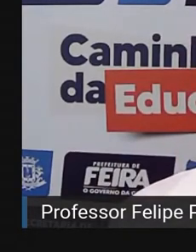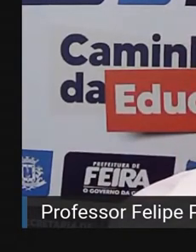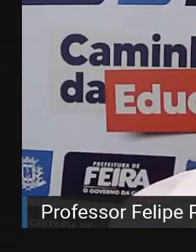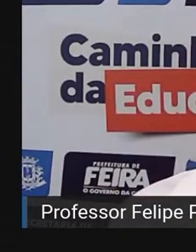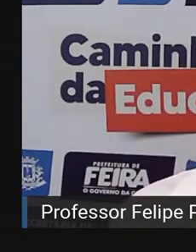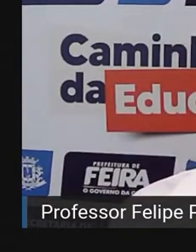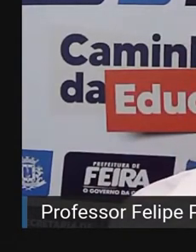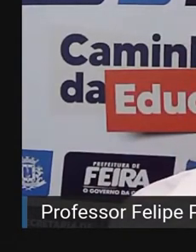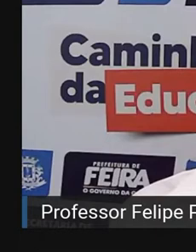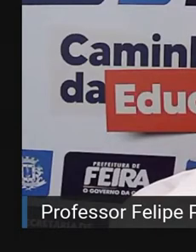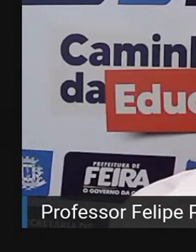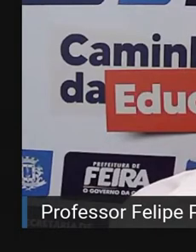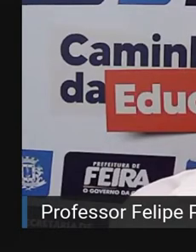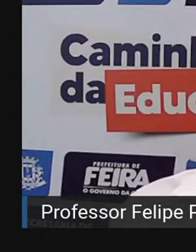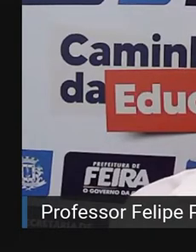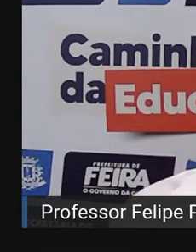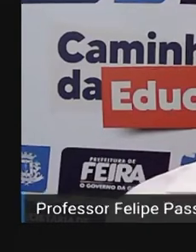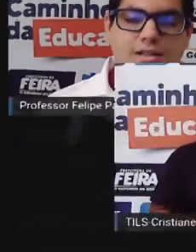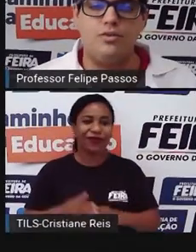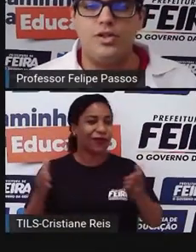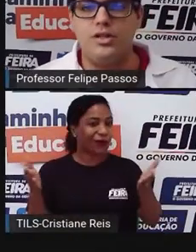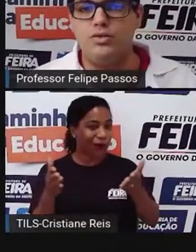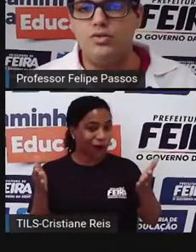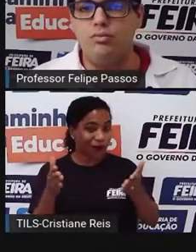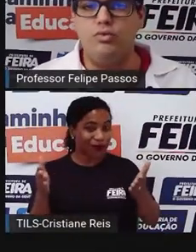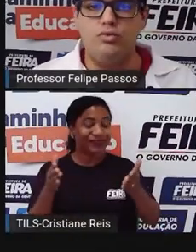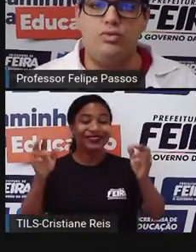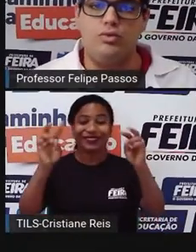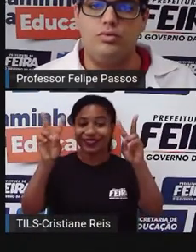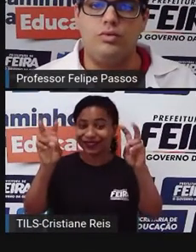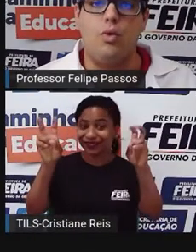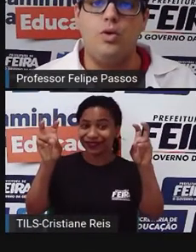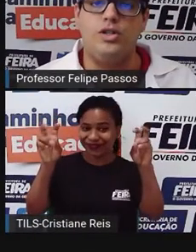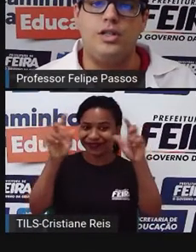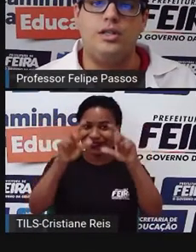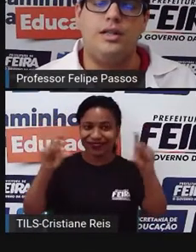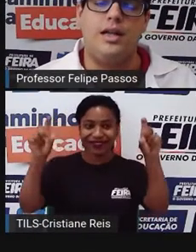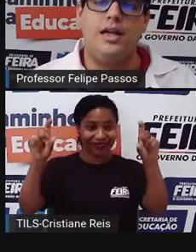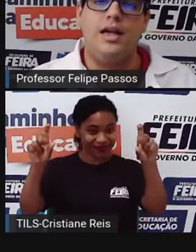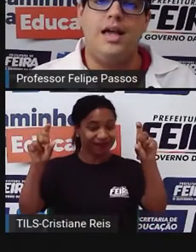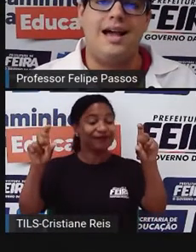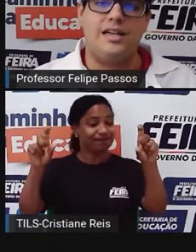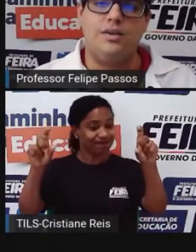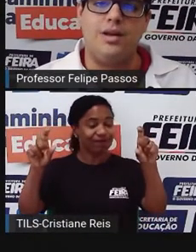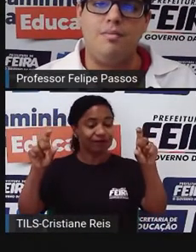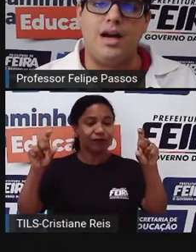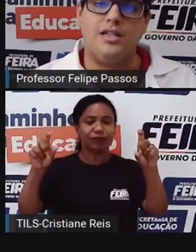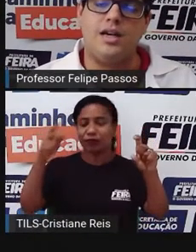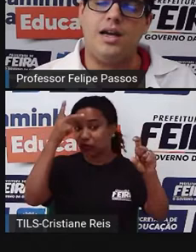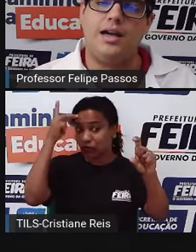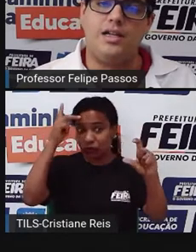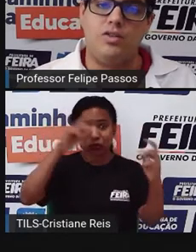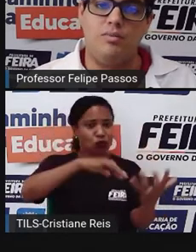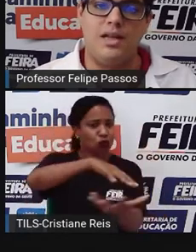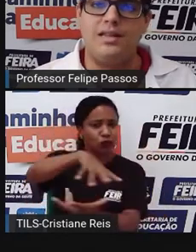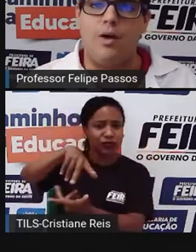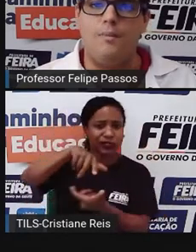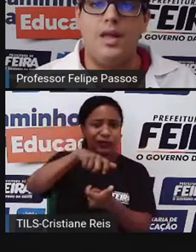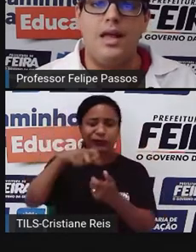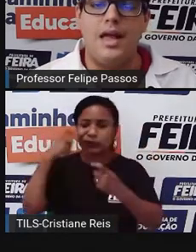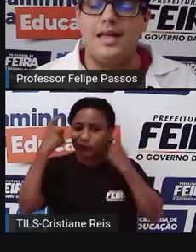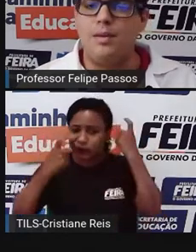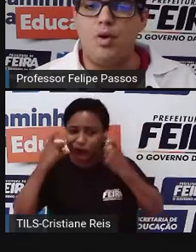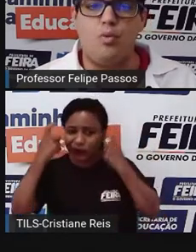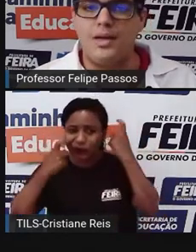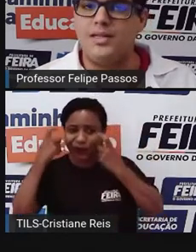um dos temas que é mais discutido no mundo hoje é a questão climática, é a questão ambiental.